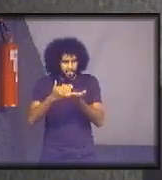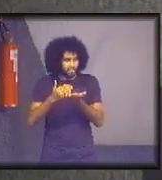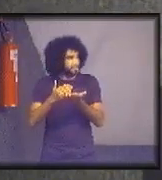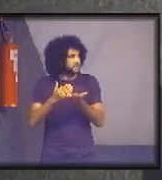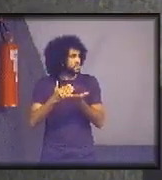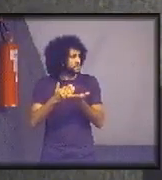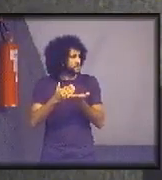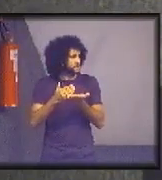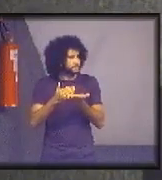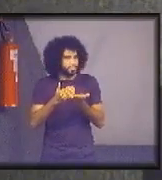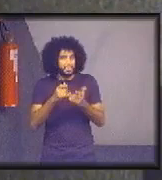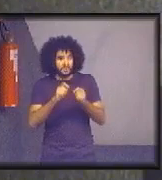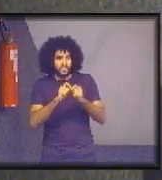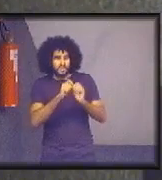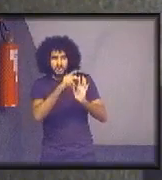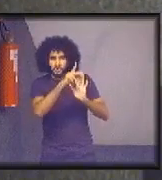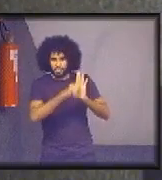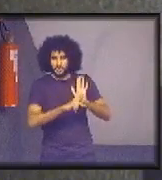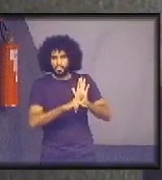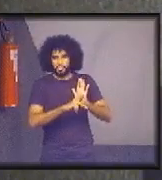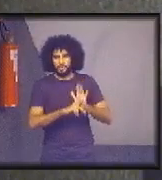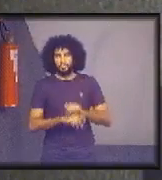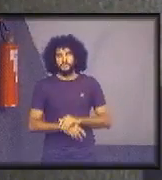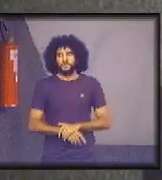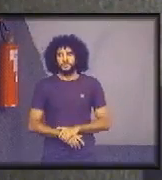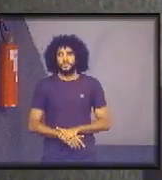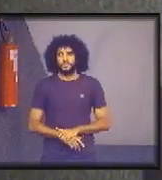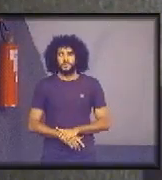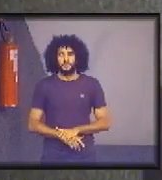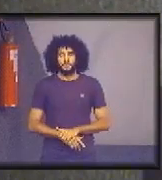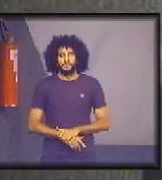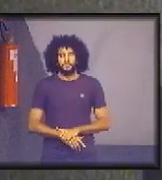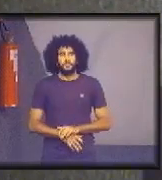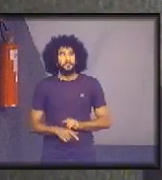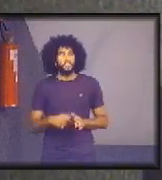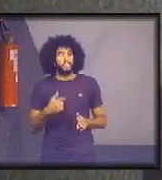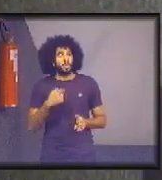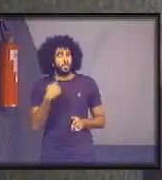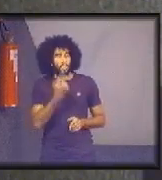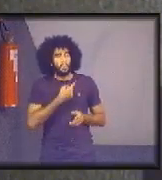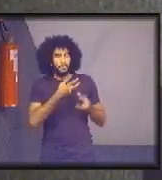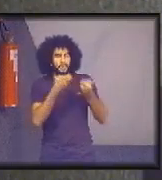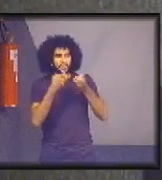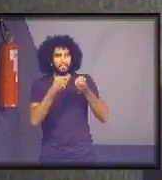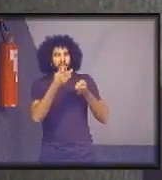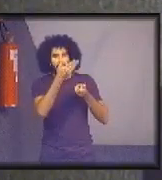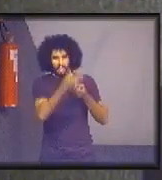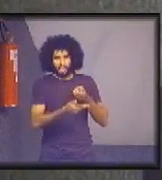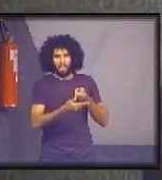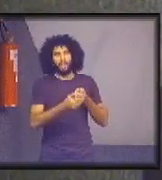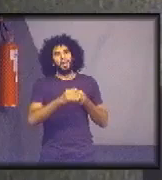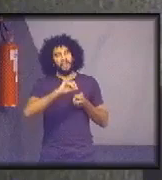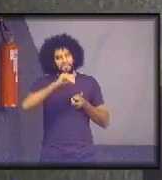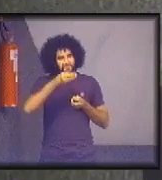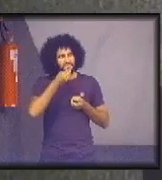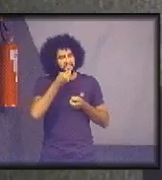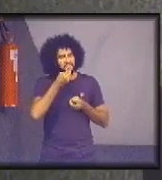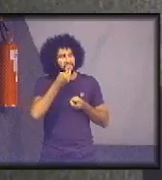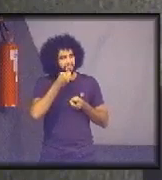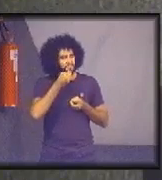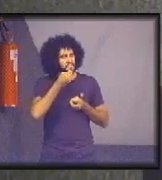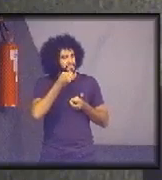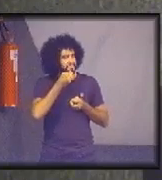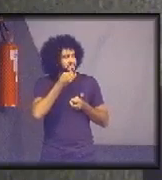desse projeto. nós vimos uma oportunidade muito grande de, ao mesmo